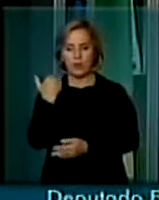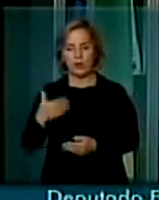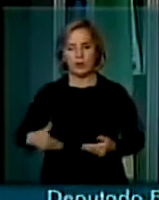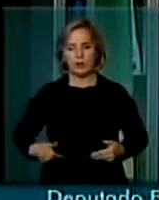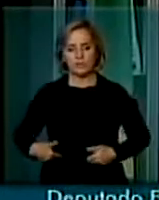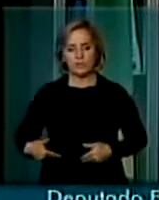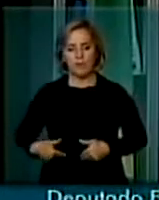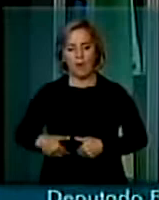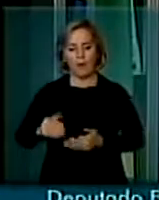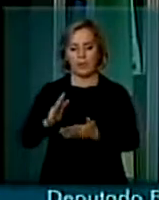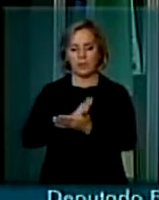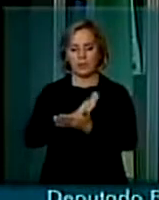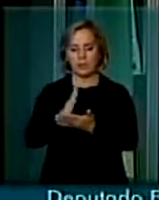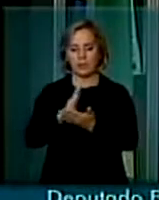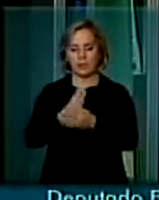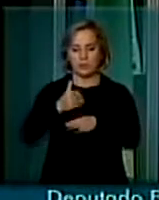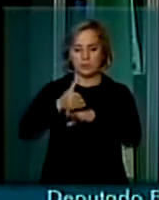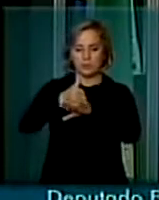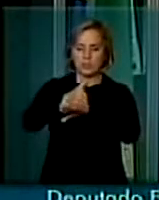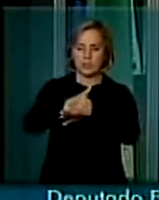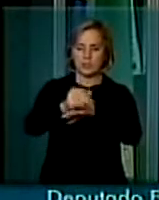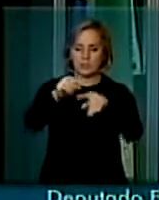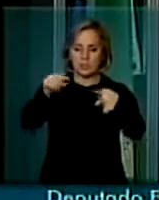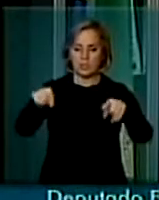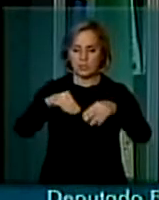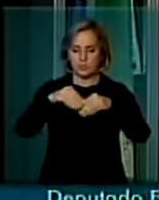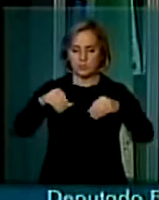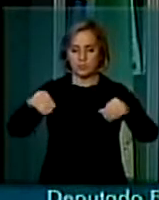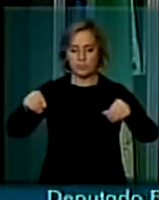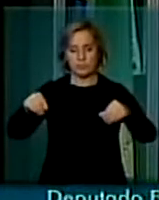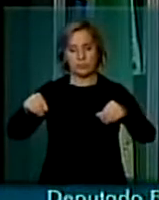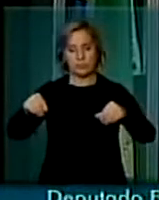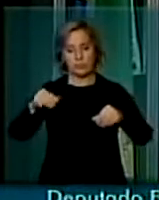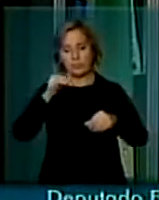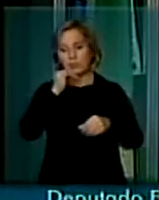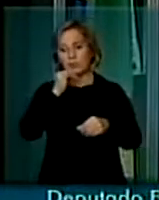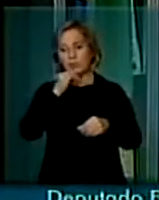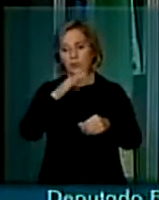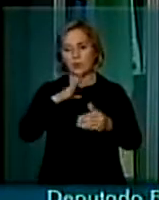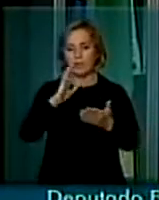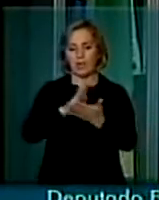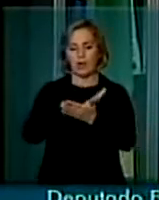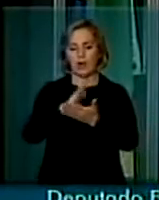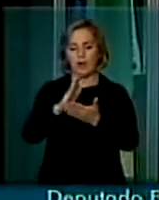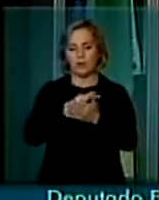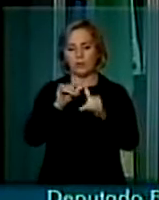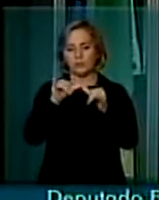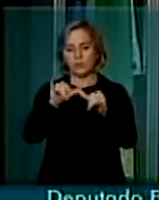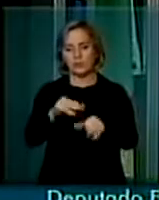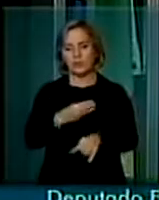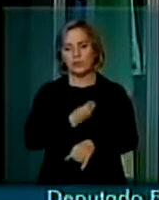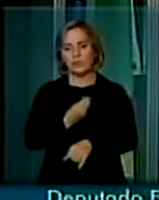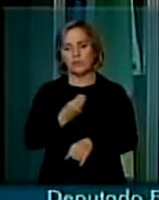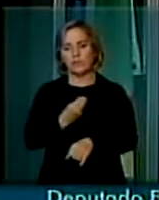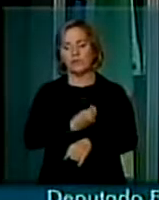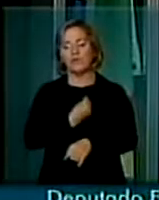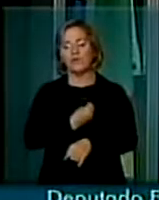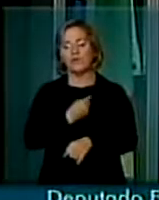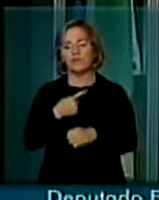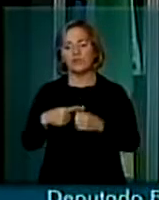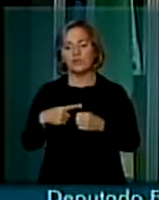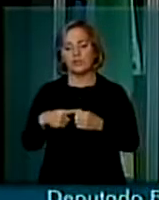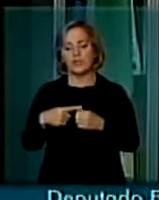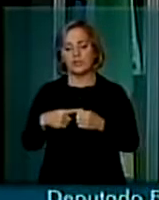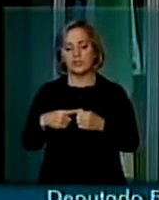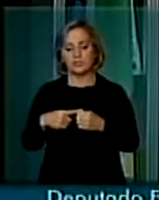outras propriedades. Exemplos de alguns que se encontram na cidade de Cujubi, Rondônia, hoje em um outro